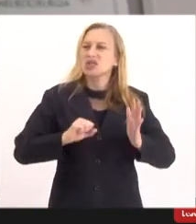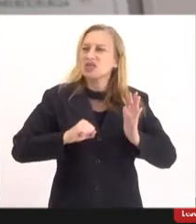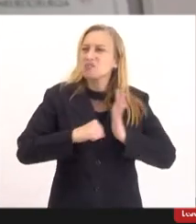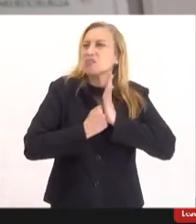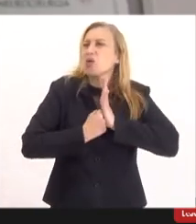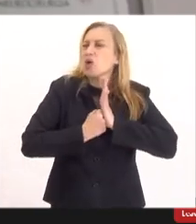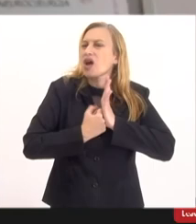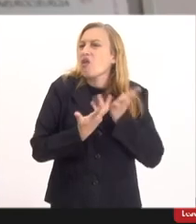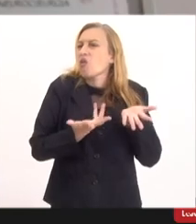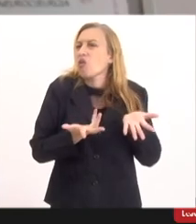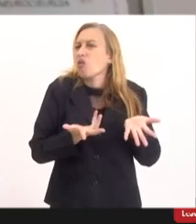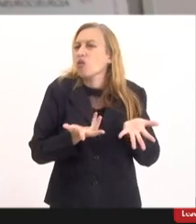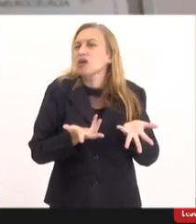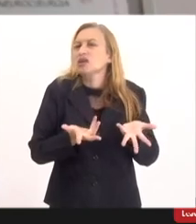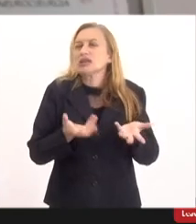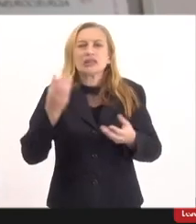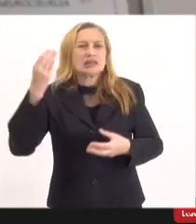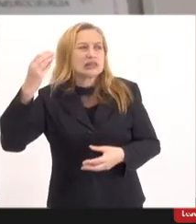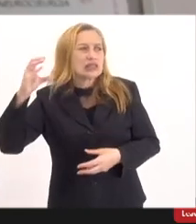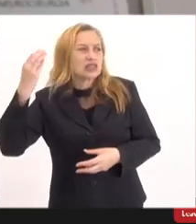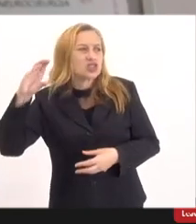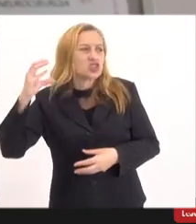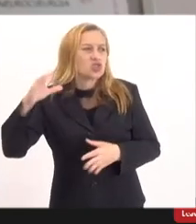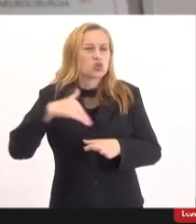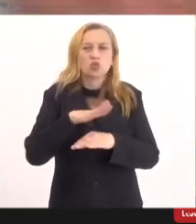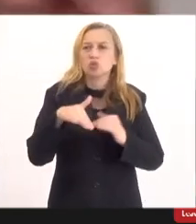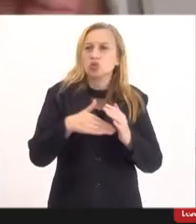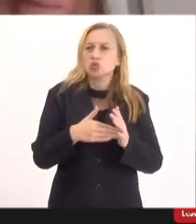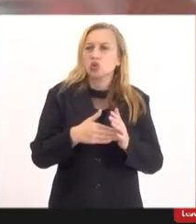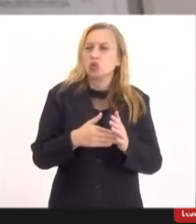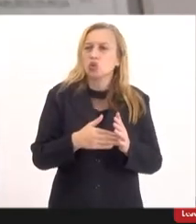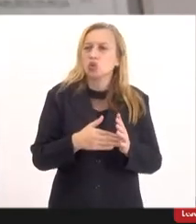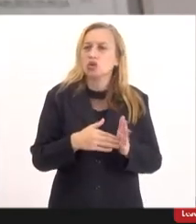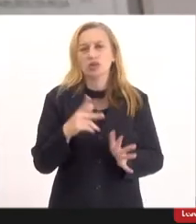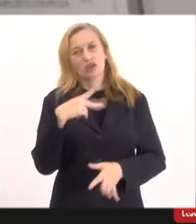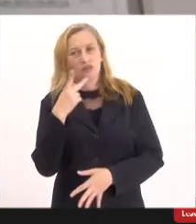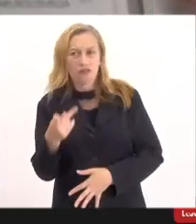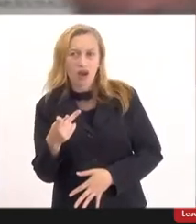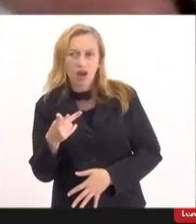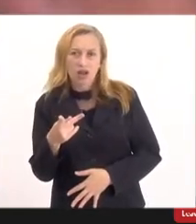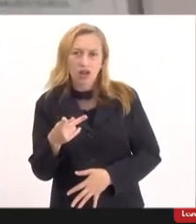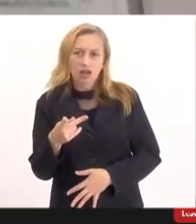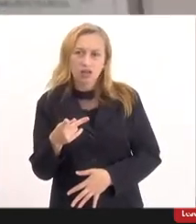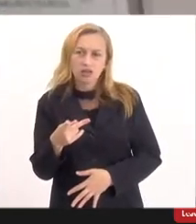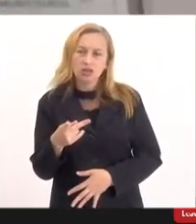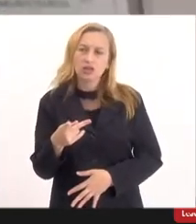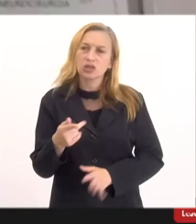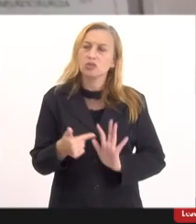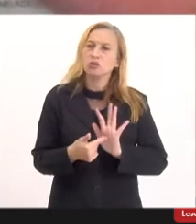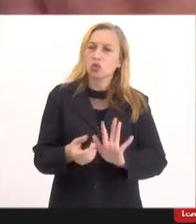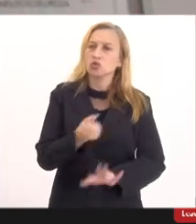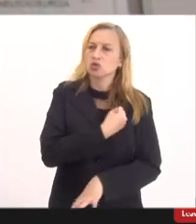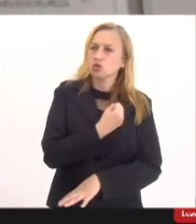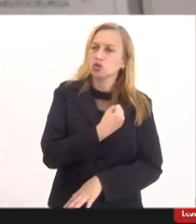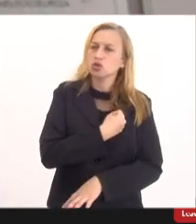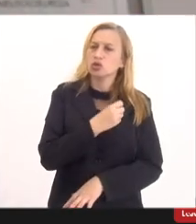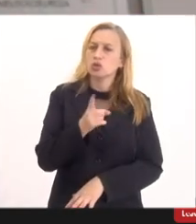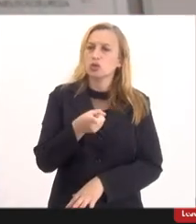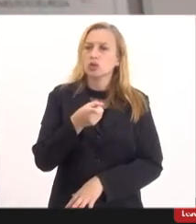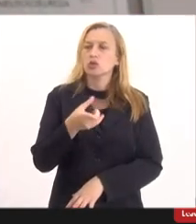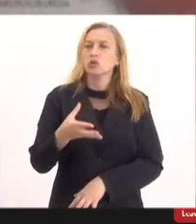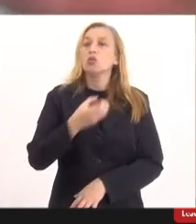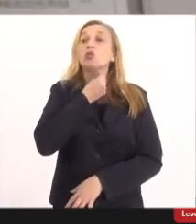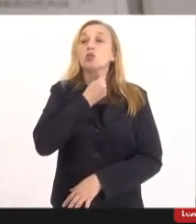existe científico sobre todos aqueles que falam que colocam os dados e são censurados